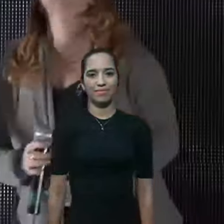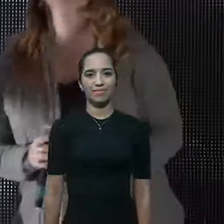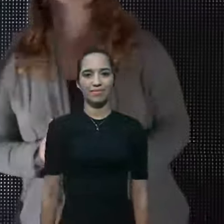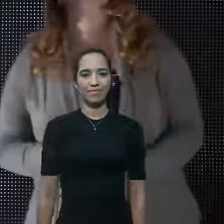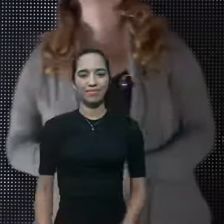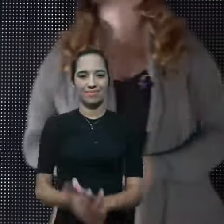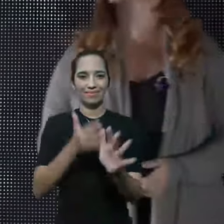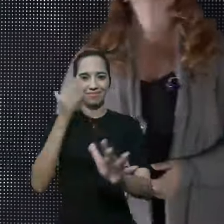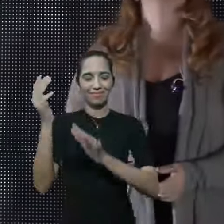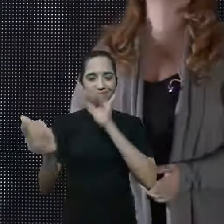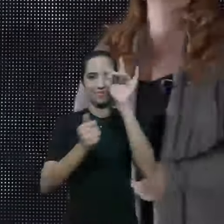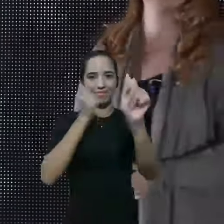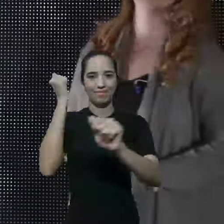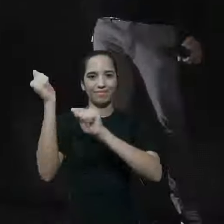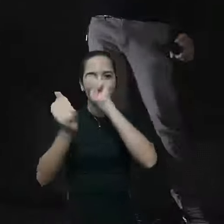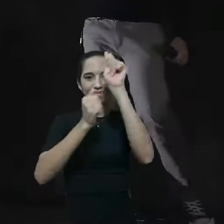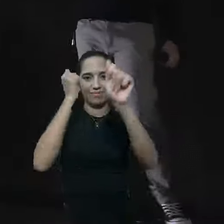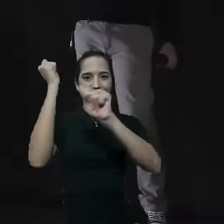Senhor